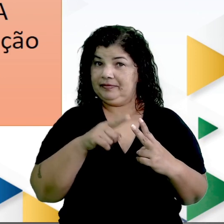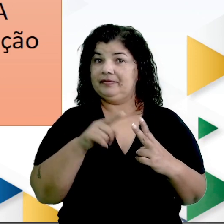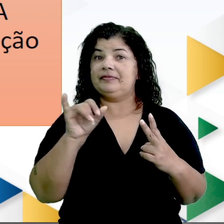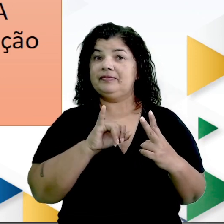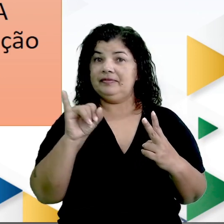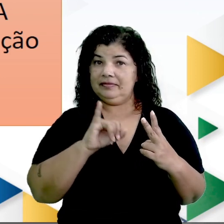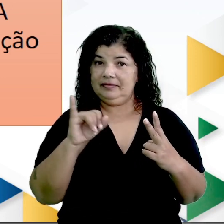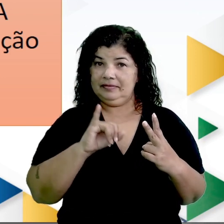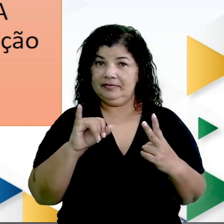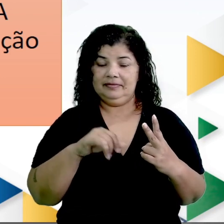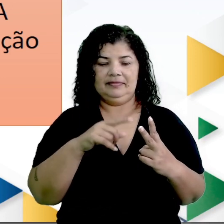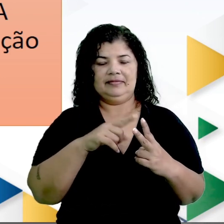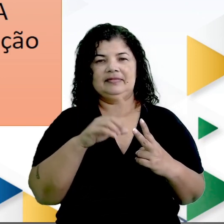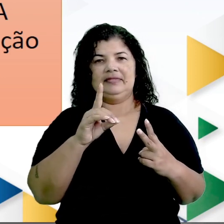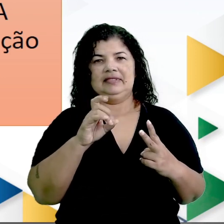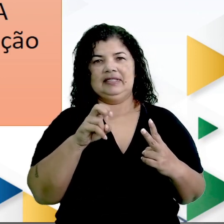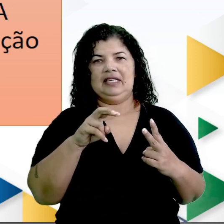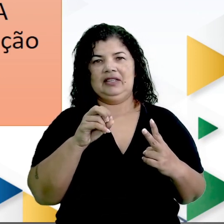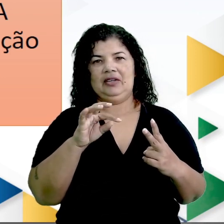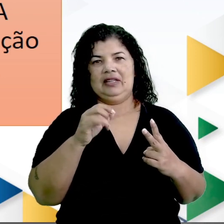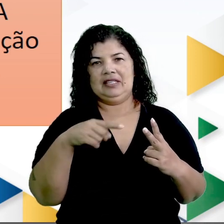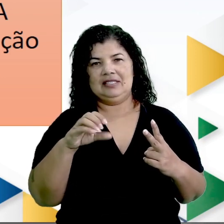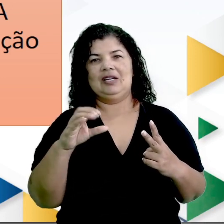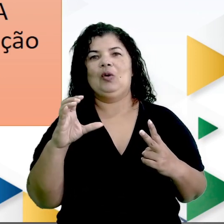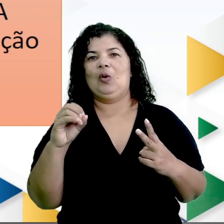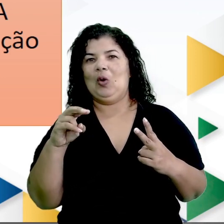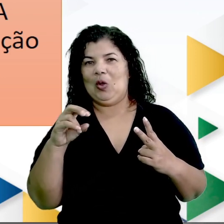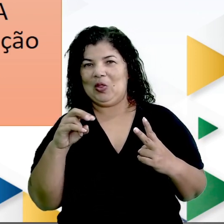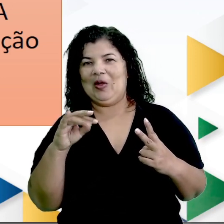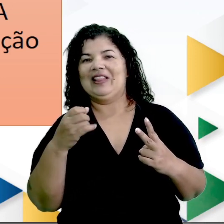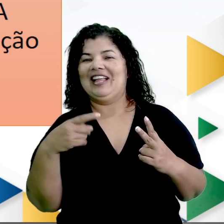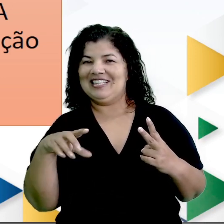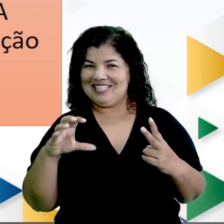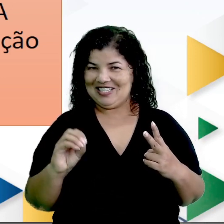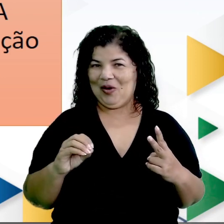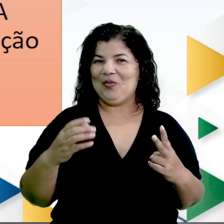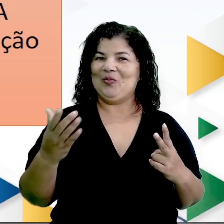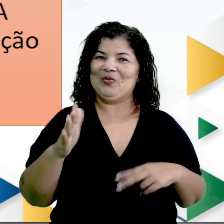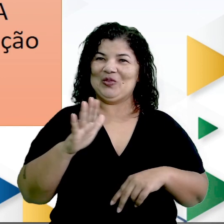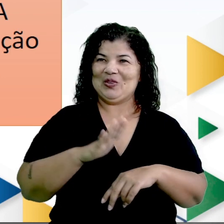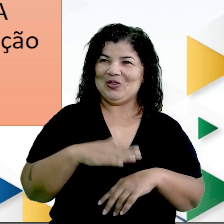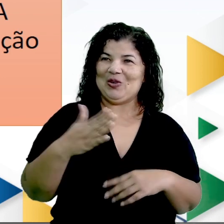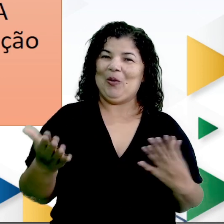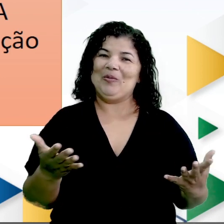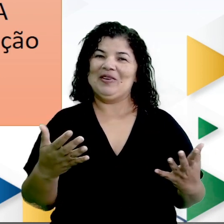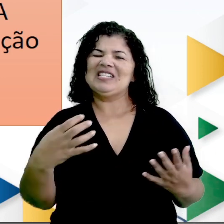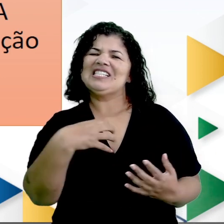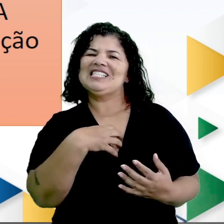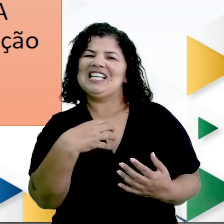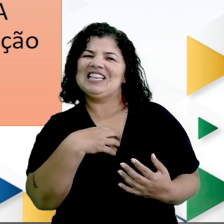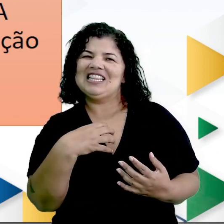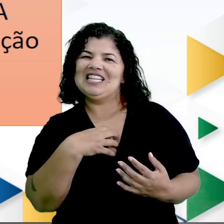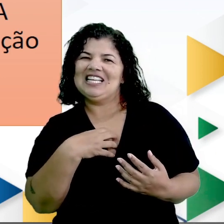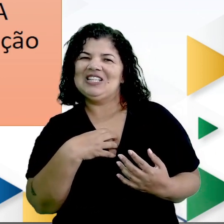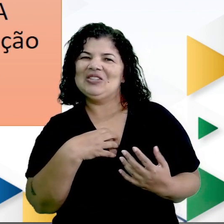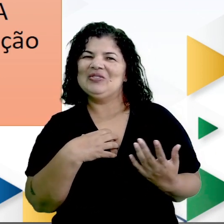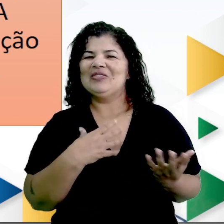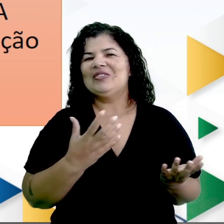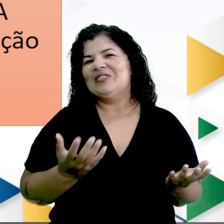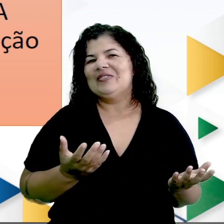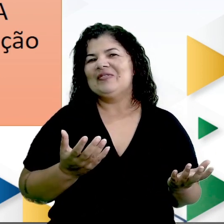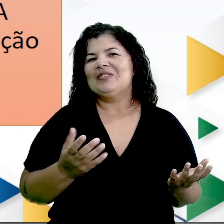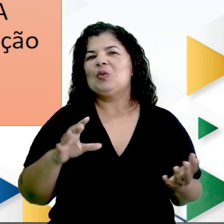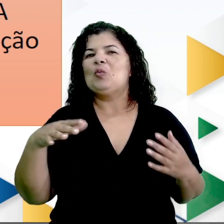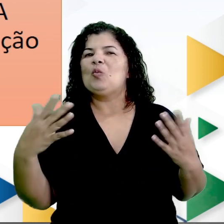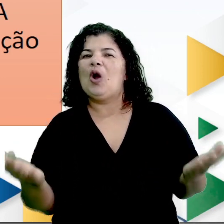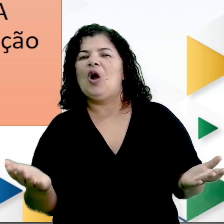No caso, denotação e conotação. Já que estamos falando de sentido, vamos conhecer o que